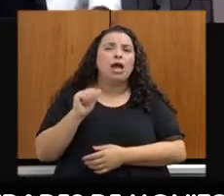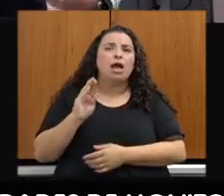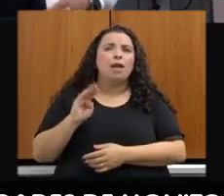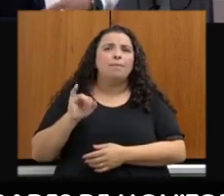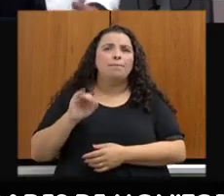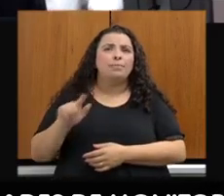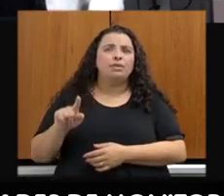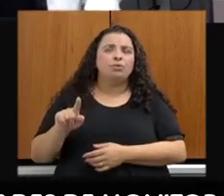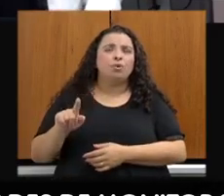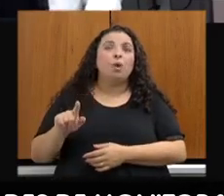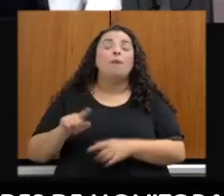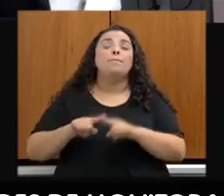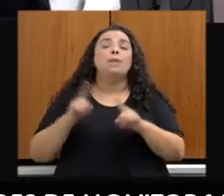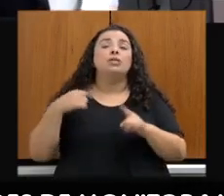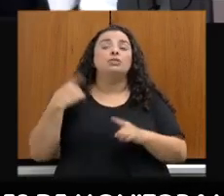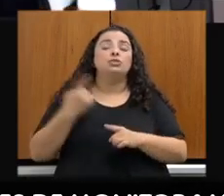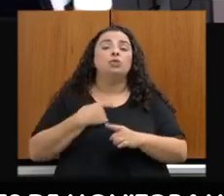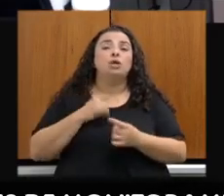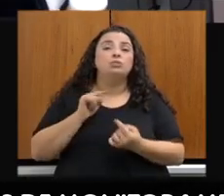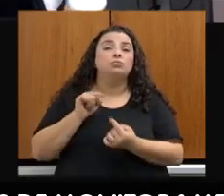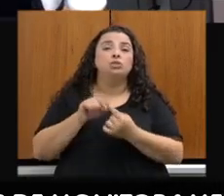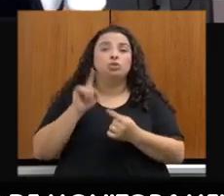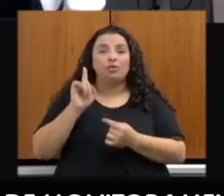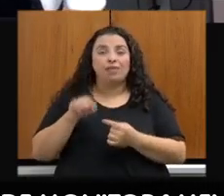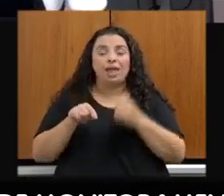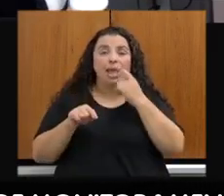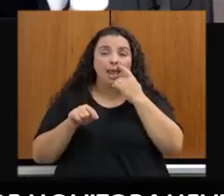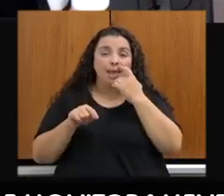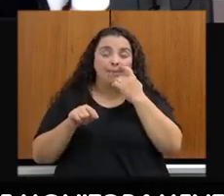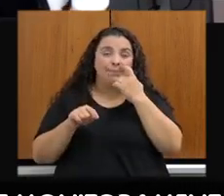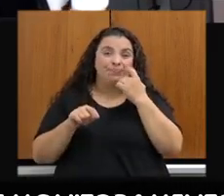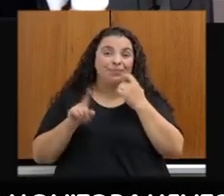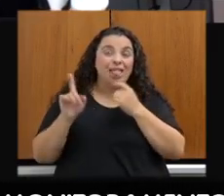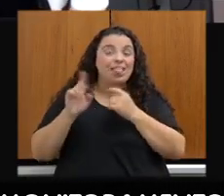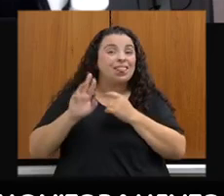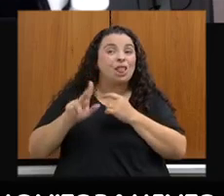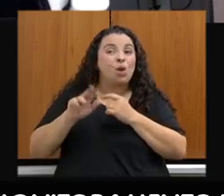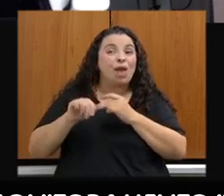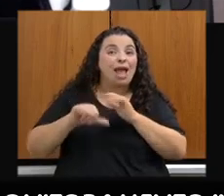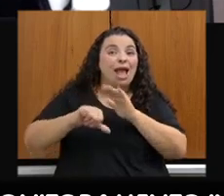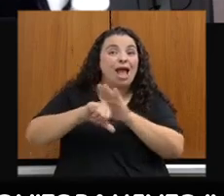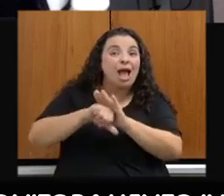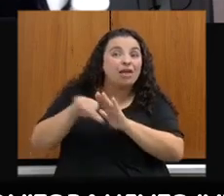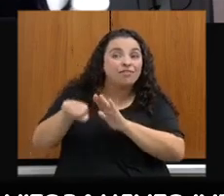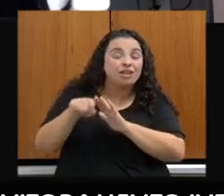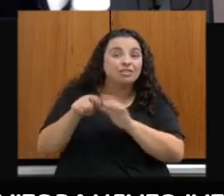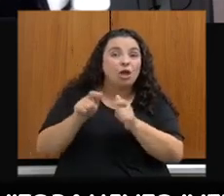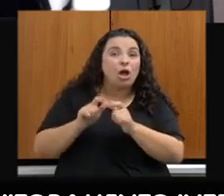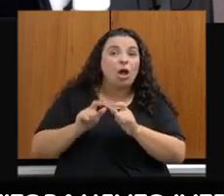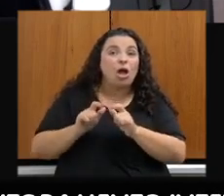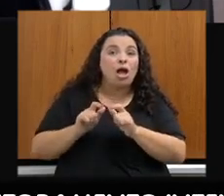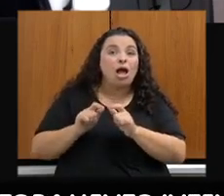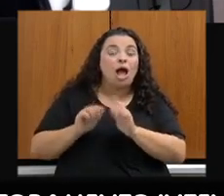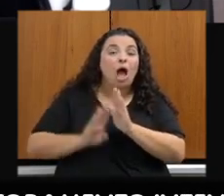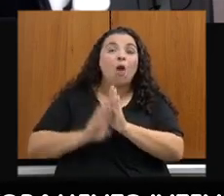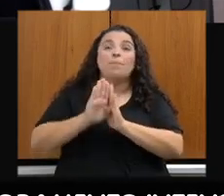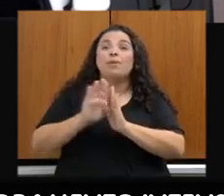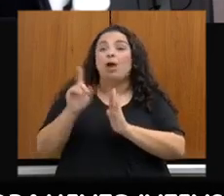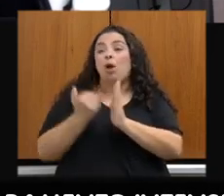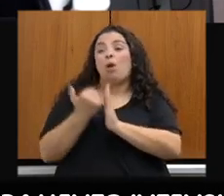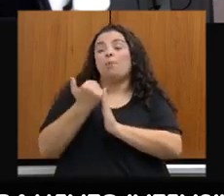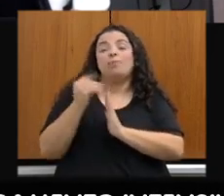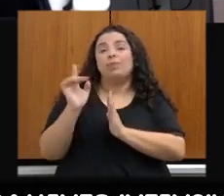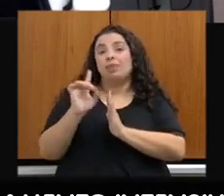aumentar, não as infrações. Eu gostaria de deixar isso aqui muito claro, deputado, mas